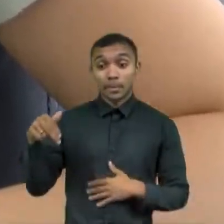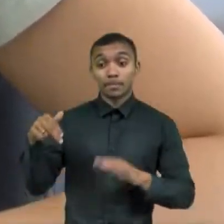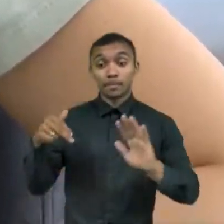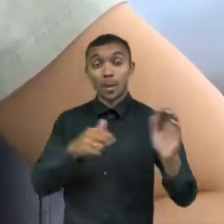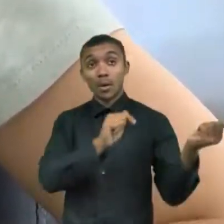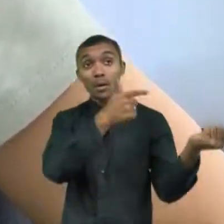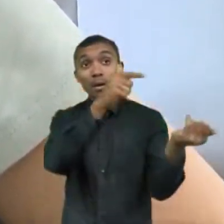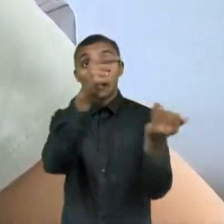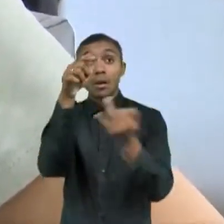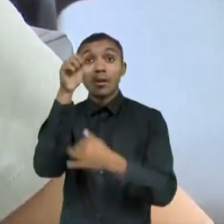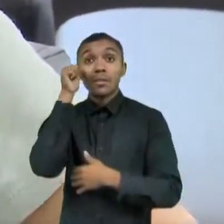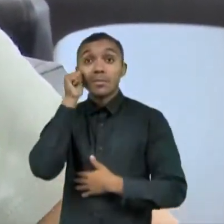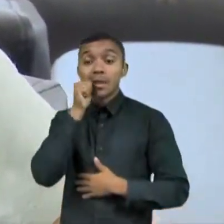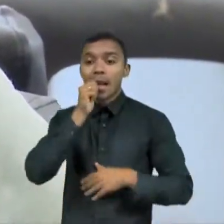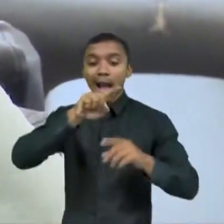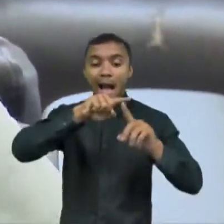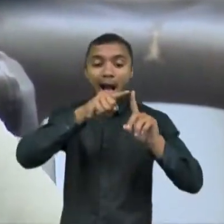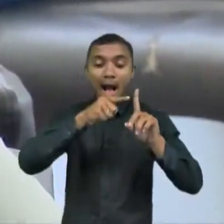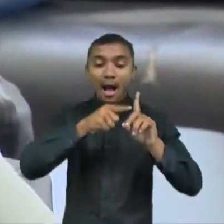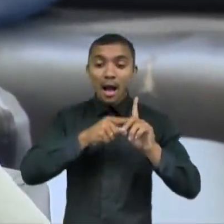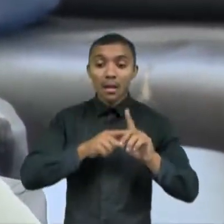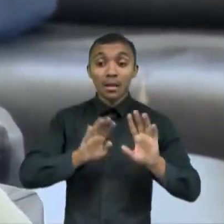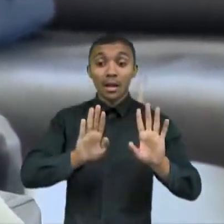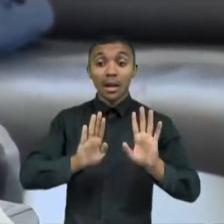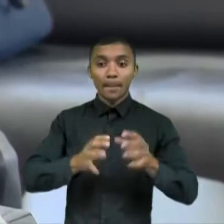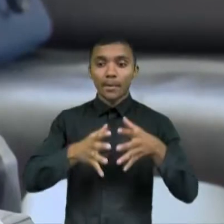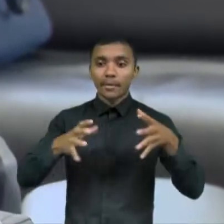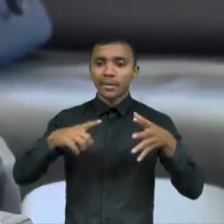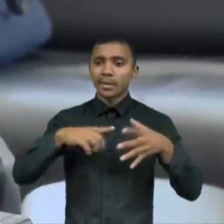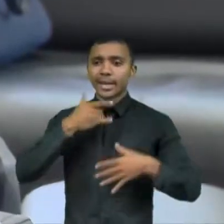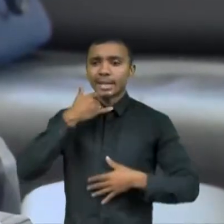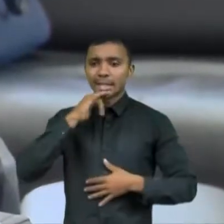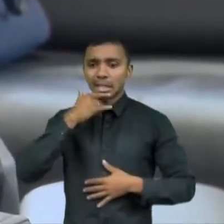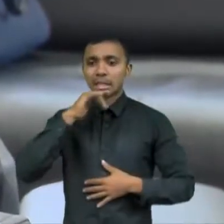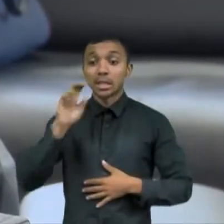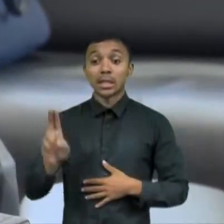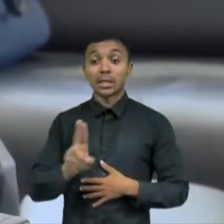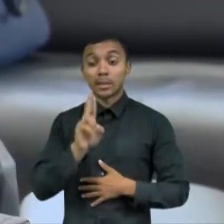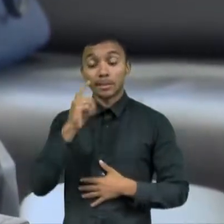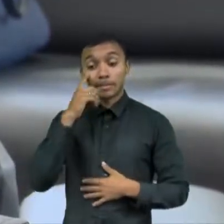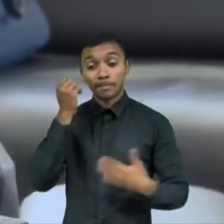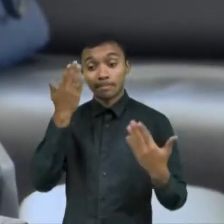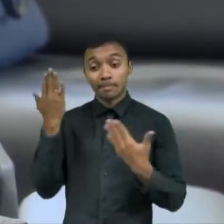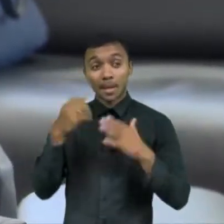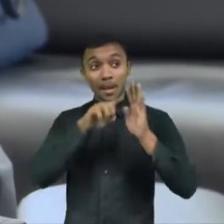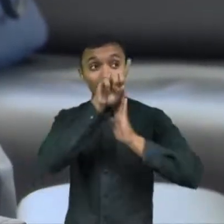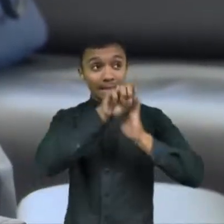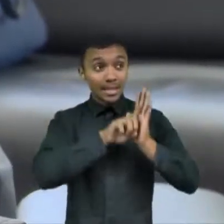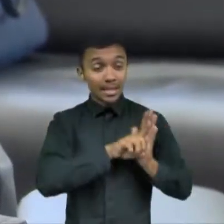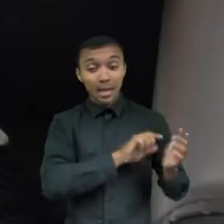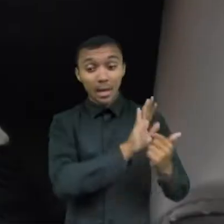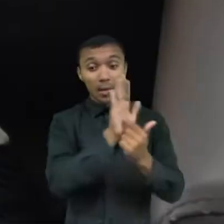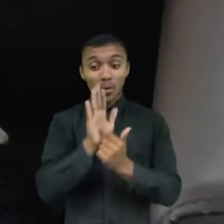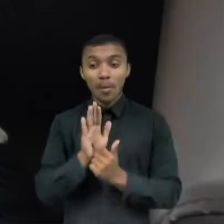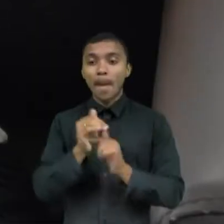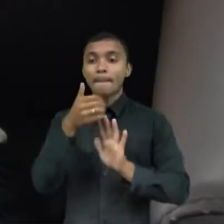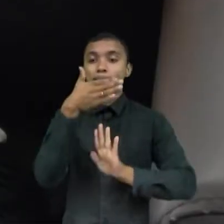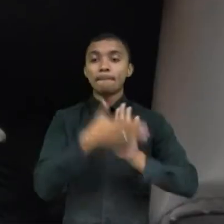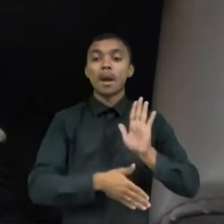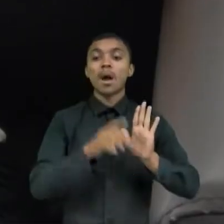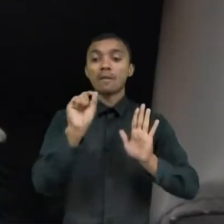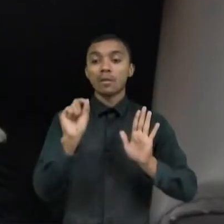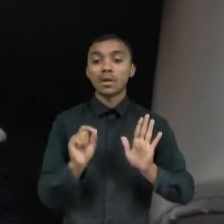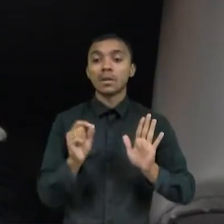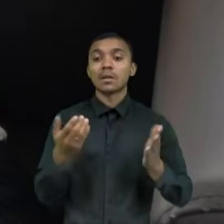ainda insistem em fazer o uso de bebidas que contêm álcool. Estudos científicos atestam que não existe